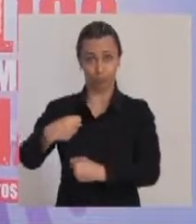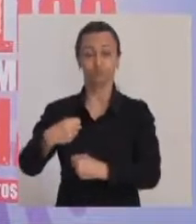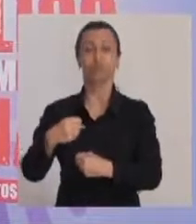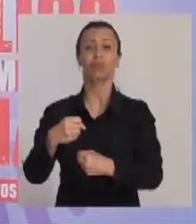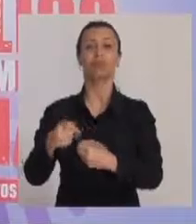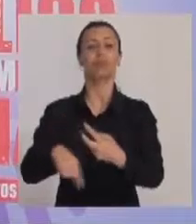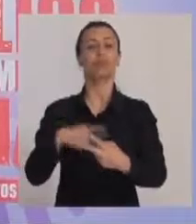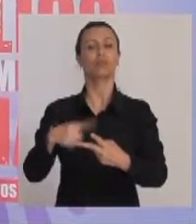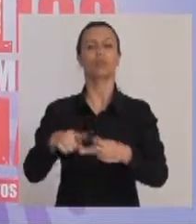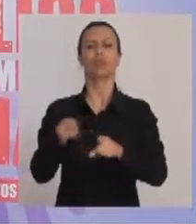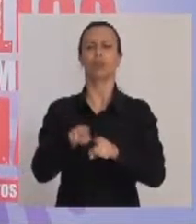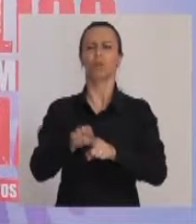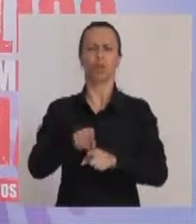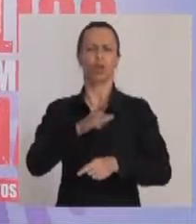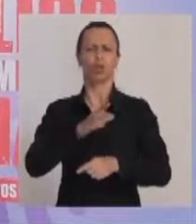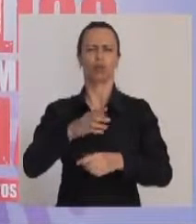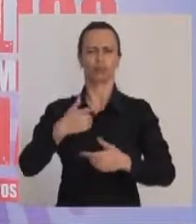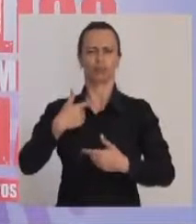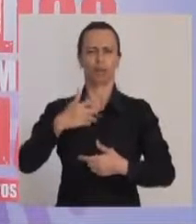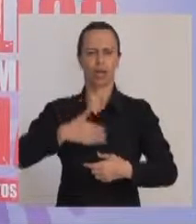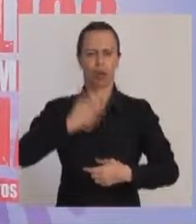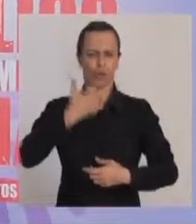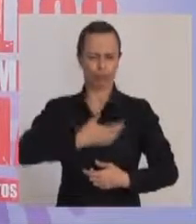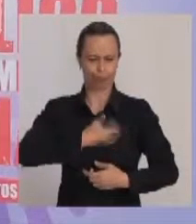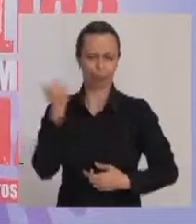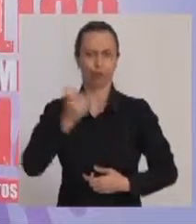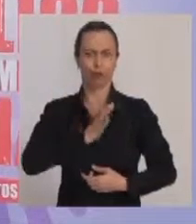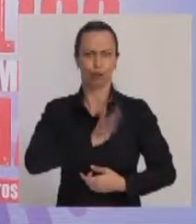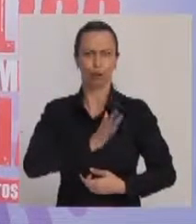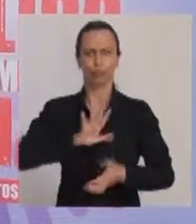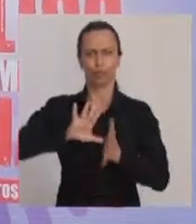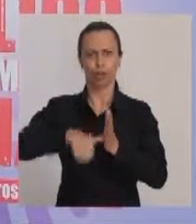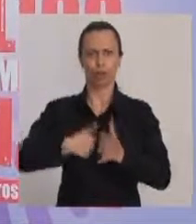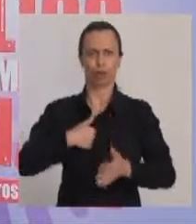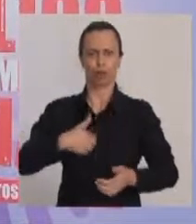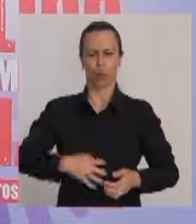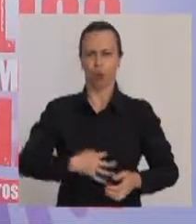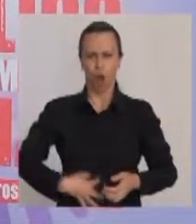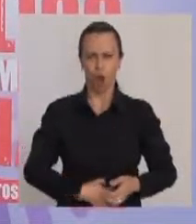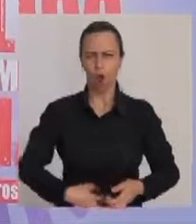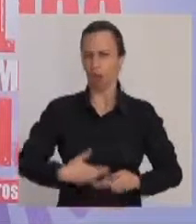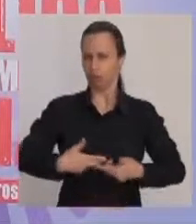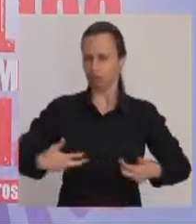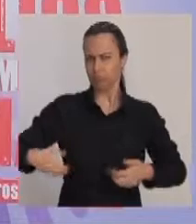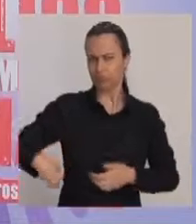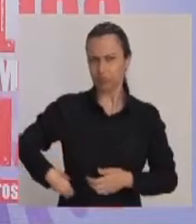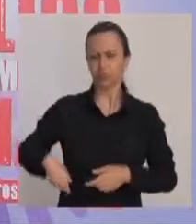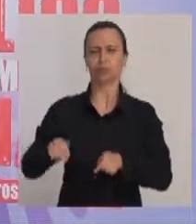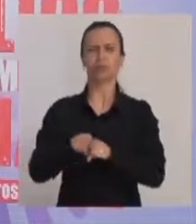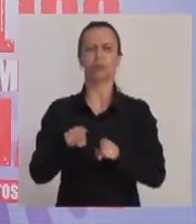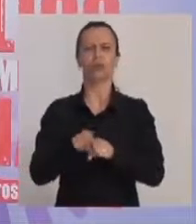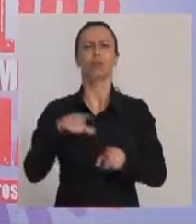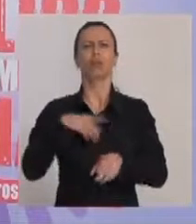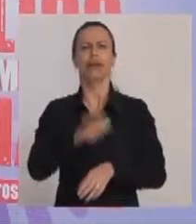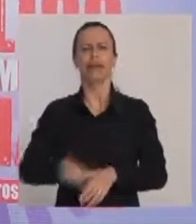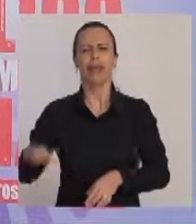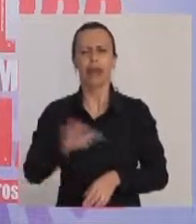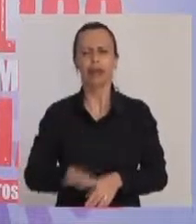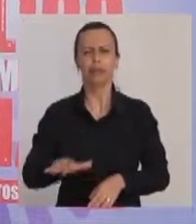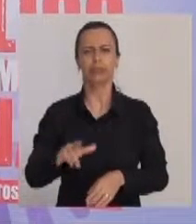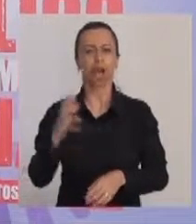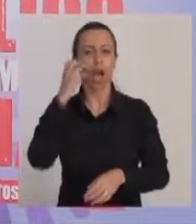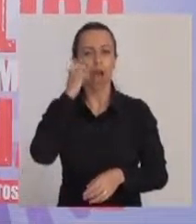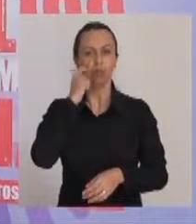pessoas, tráfico de órgãos, tráfico de crianças a adoção